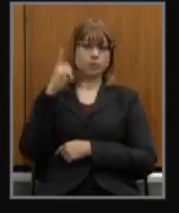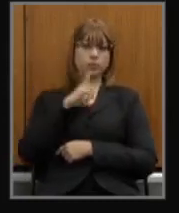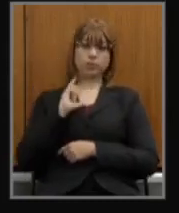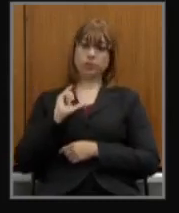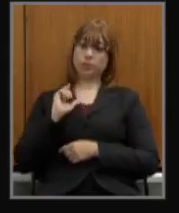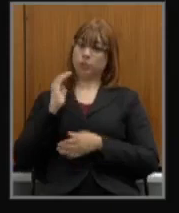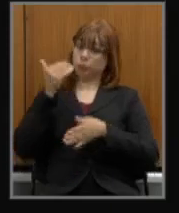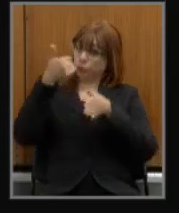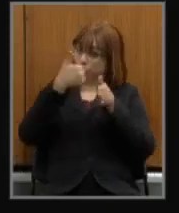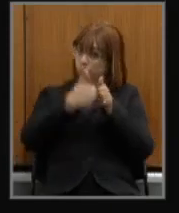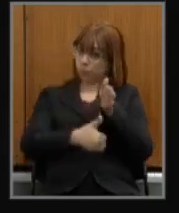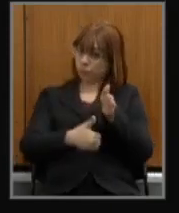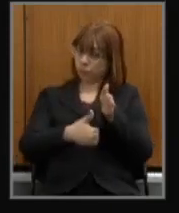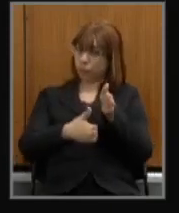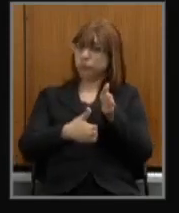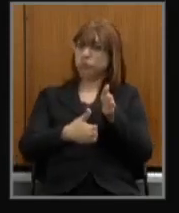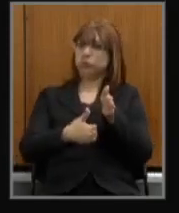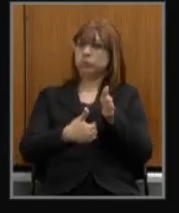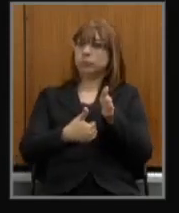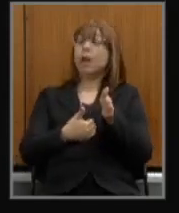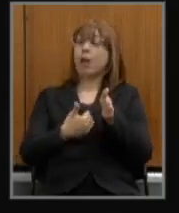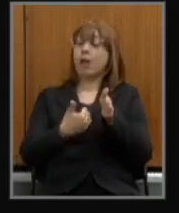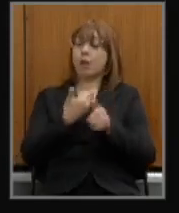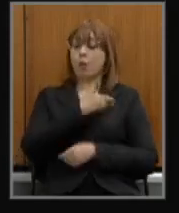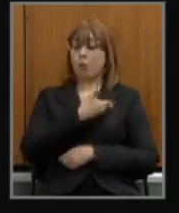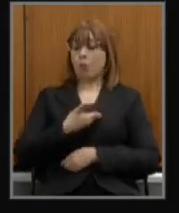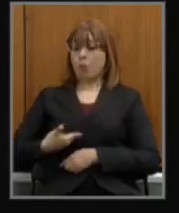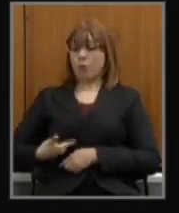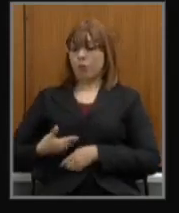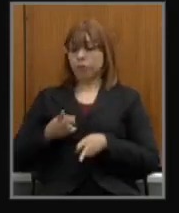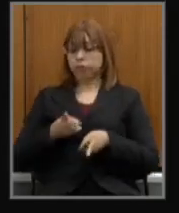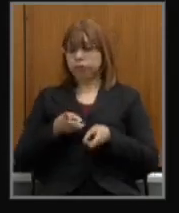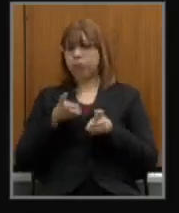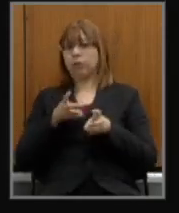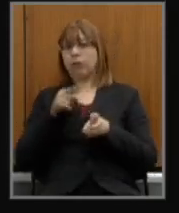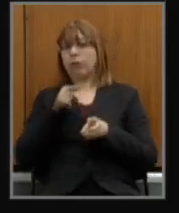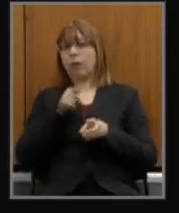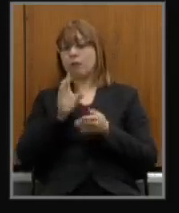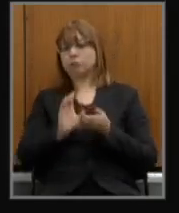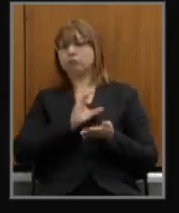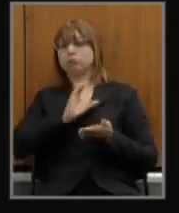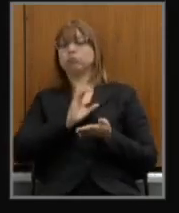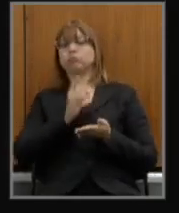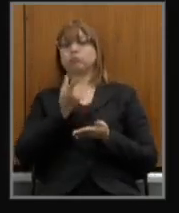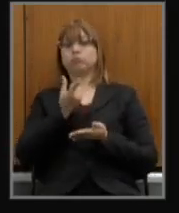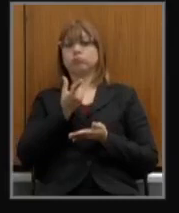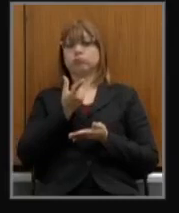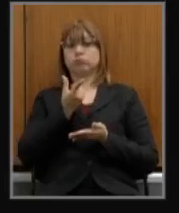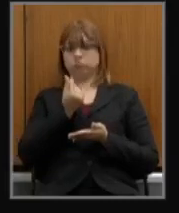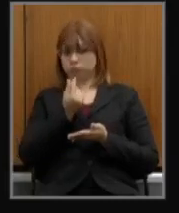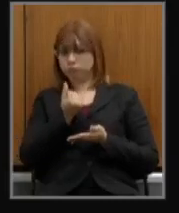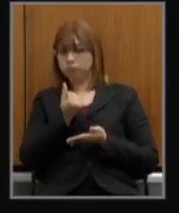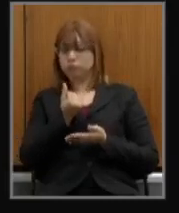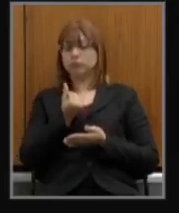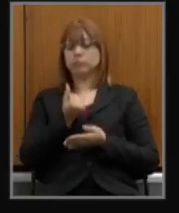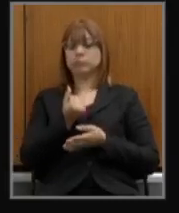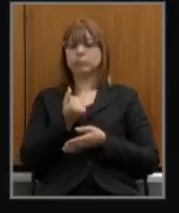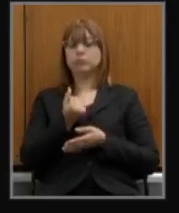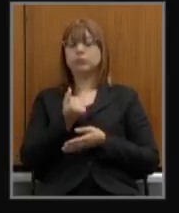o governo se apropriava desse dinheiro governo passado e aí também